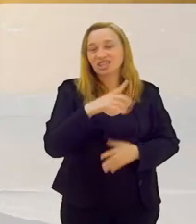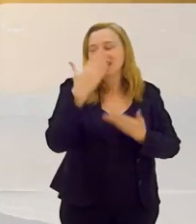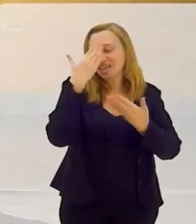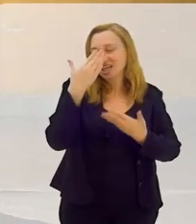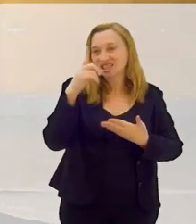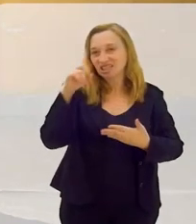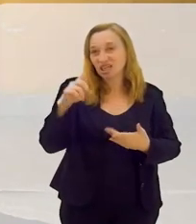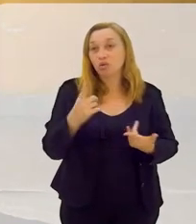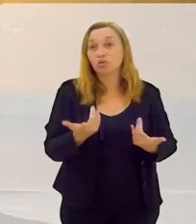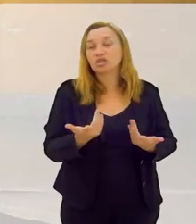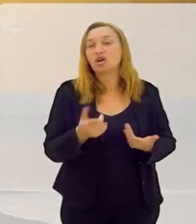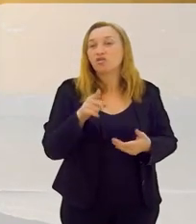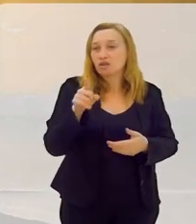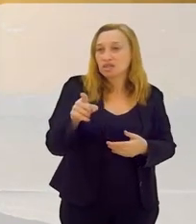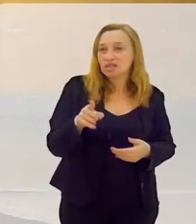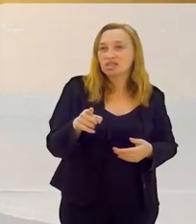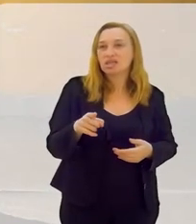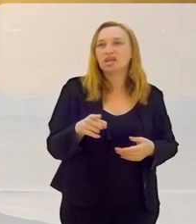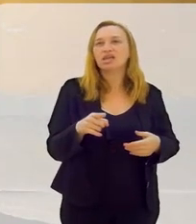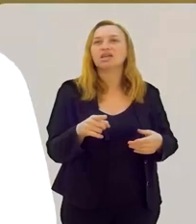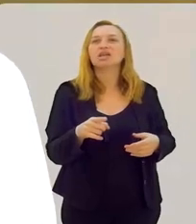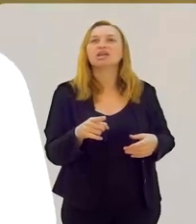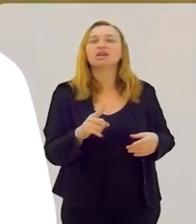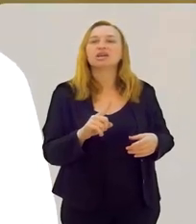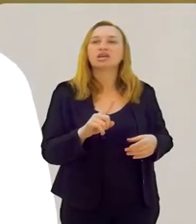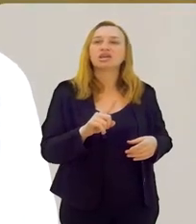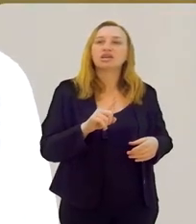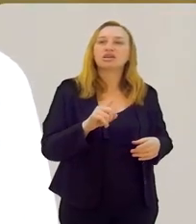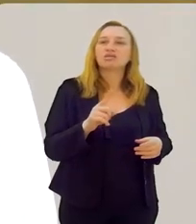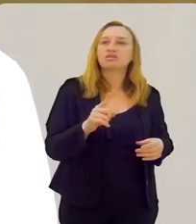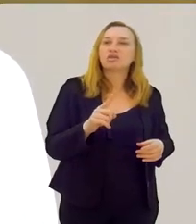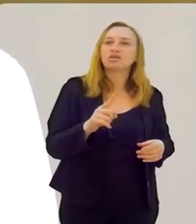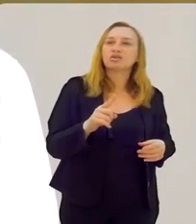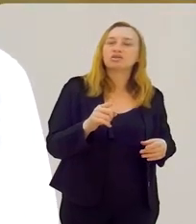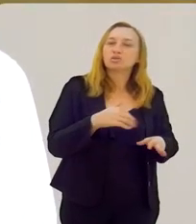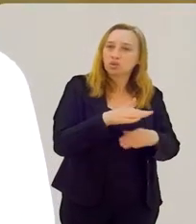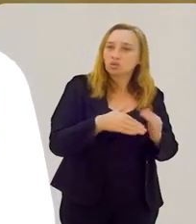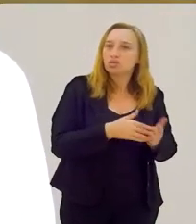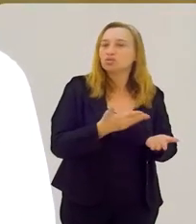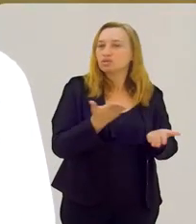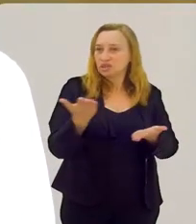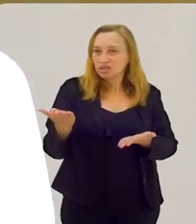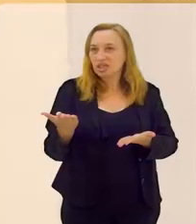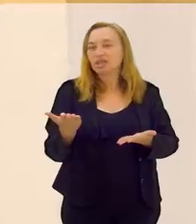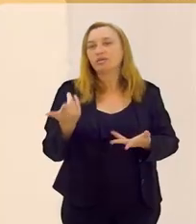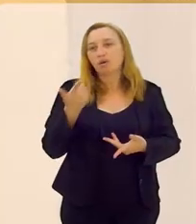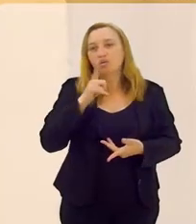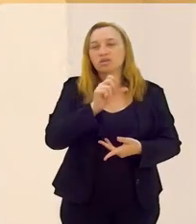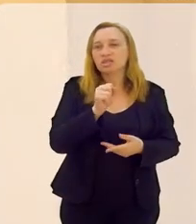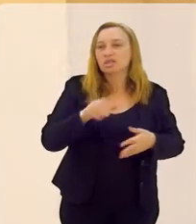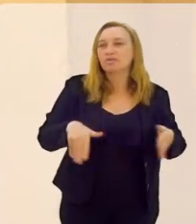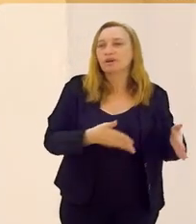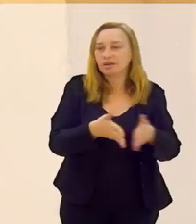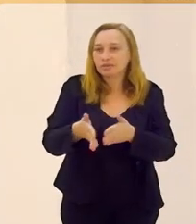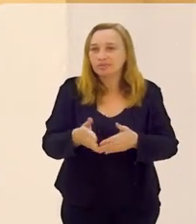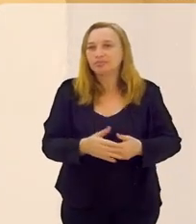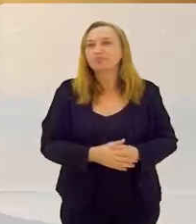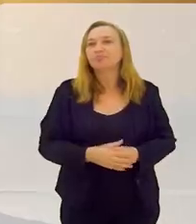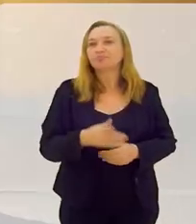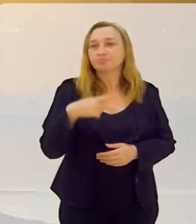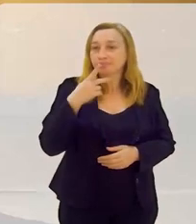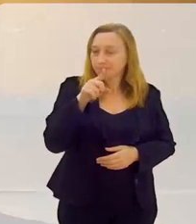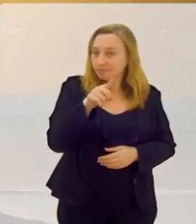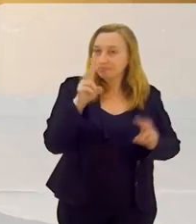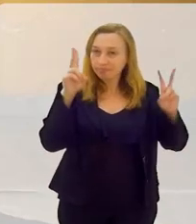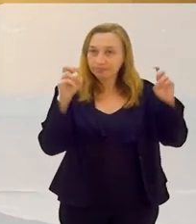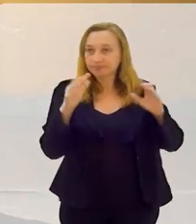muita força, graças a Deus. Tanto você quanto a Berta Lequari, que vocês tenham força pra conseguir, pra caminhar.